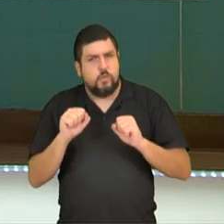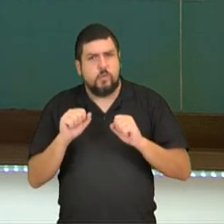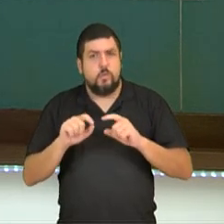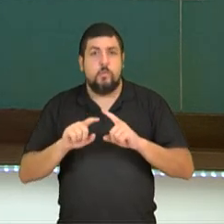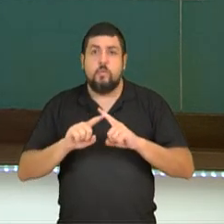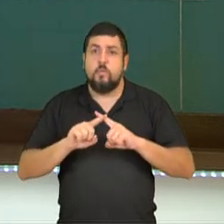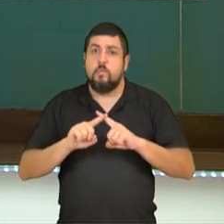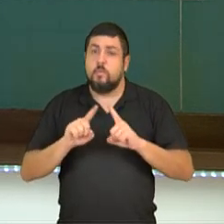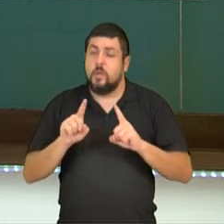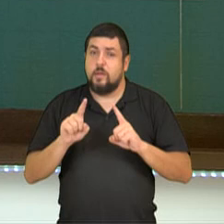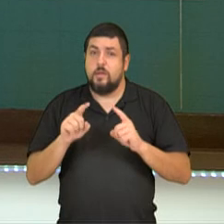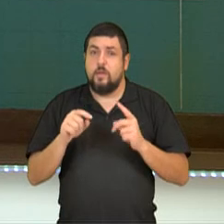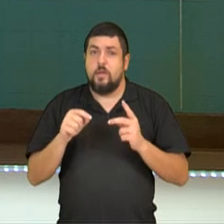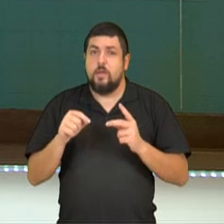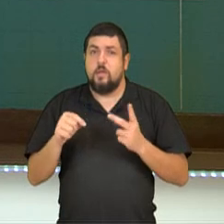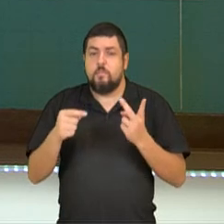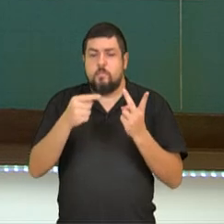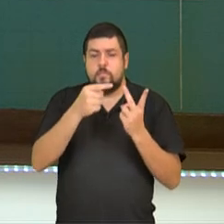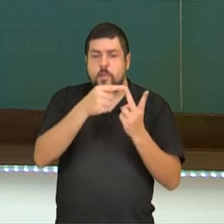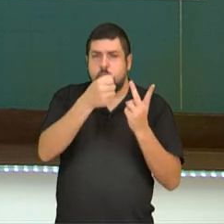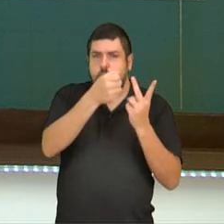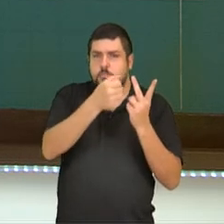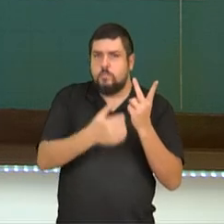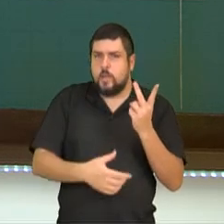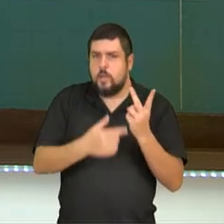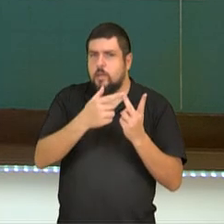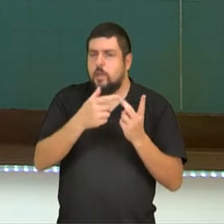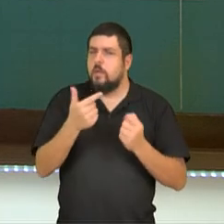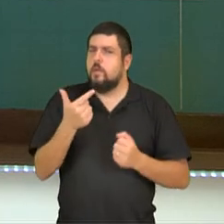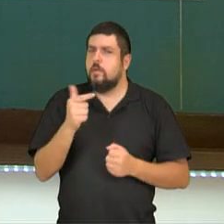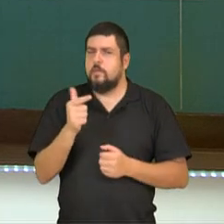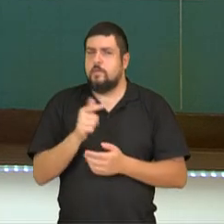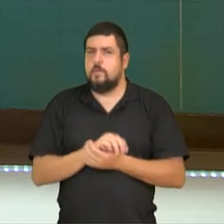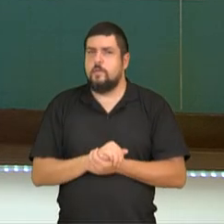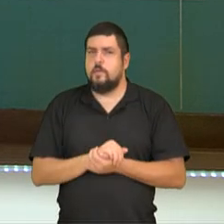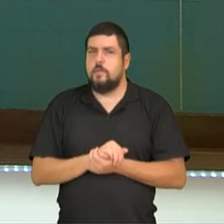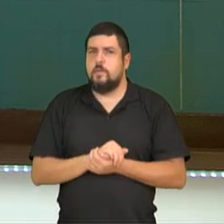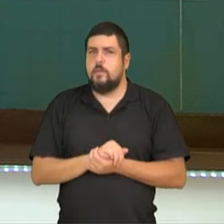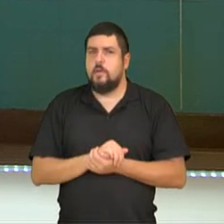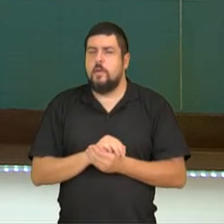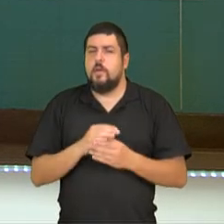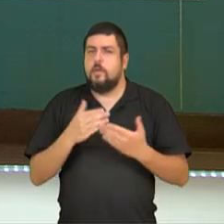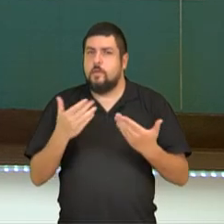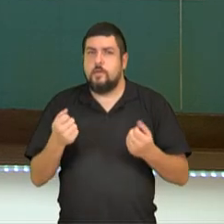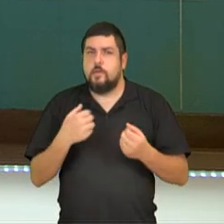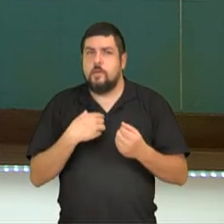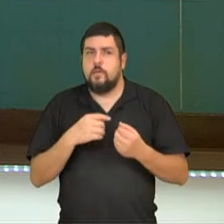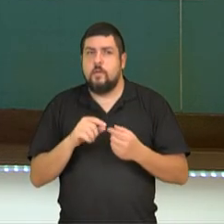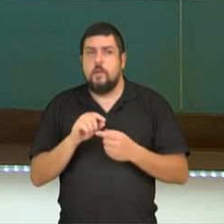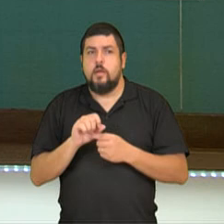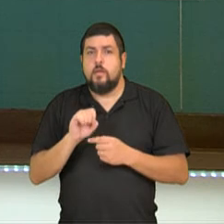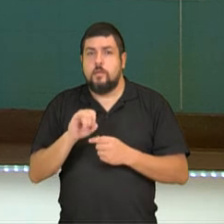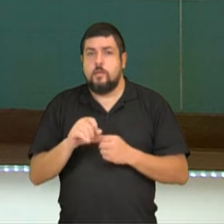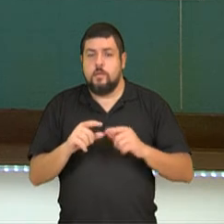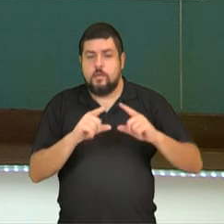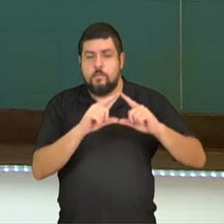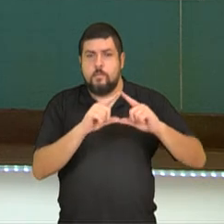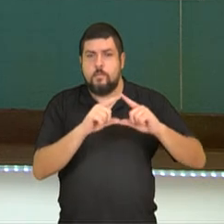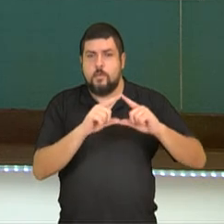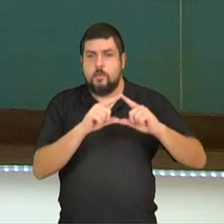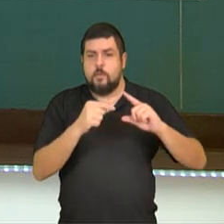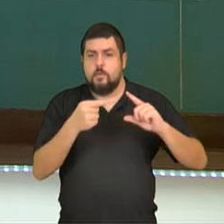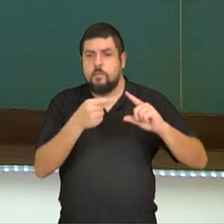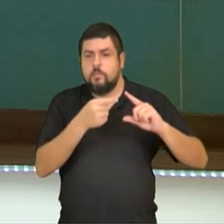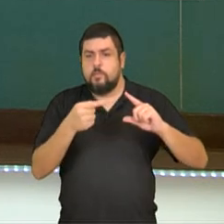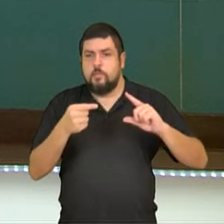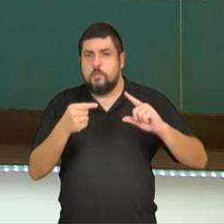Mas, então, ele não possui raízes dentro dos reais, tá bom? Então, isso aí pode acontecer. Então, quando o delta for menor do que zero, a função, né,